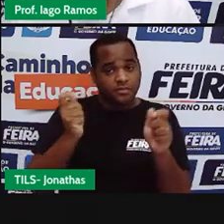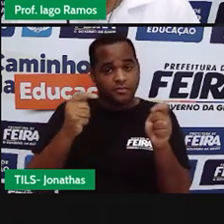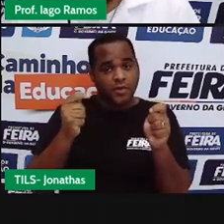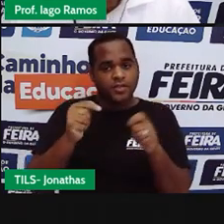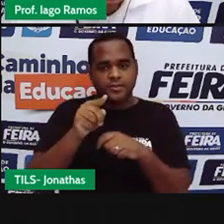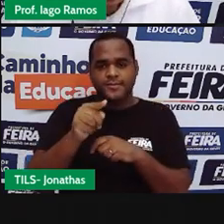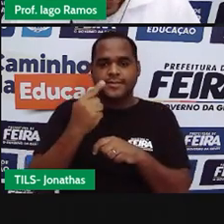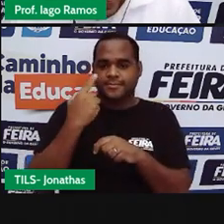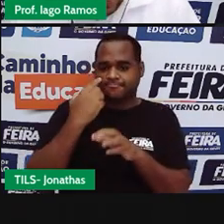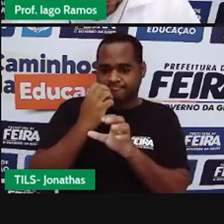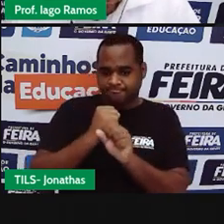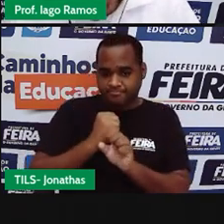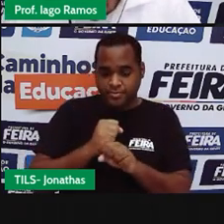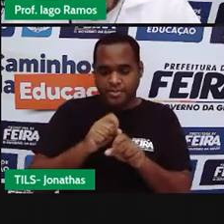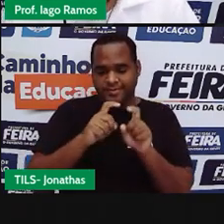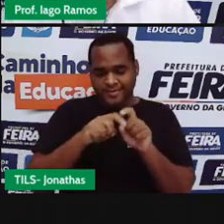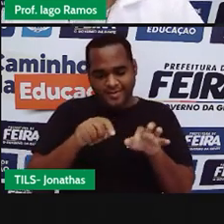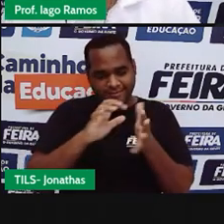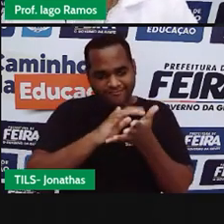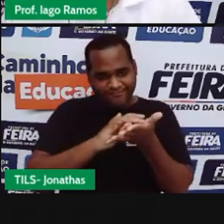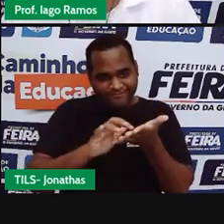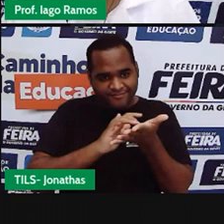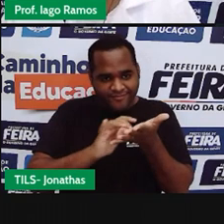calculadora.